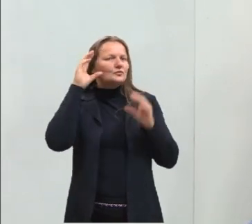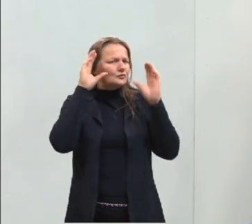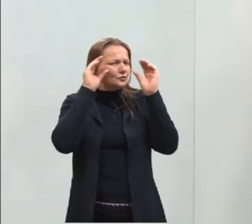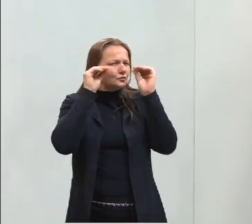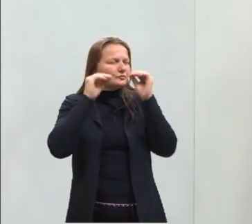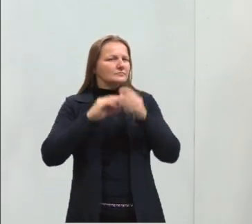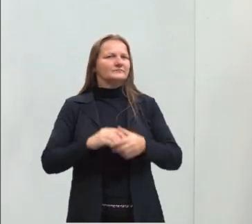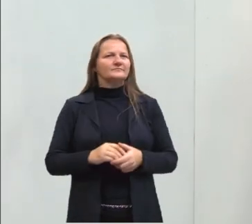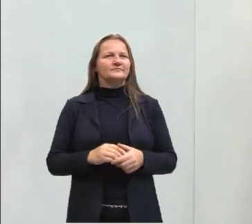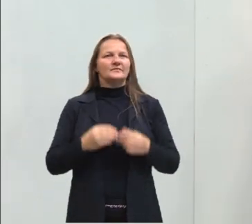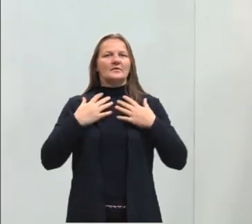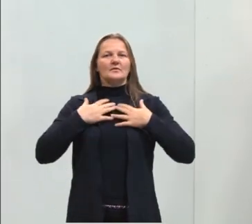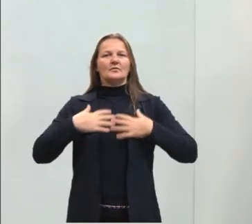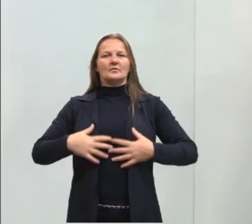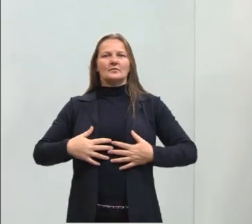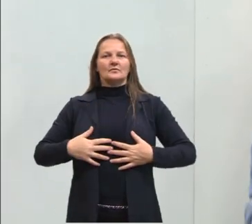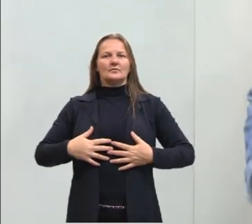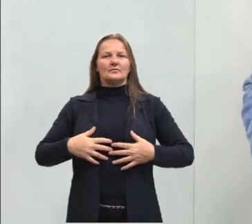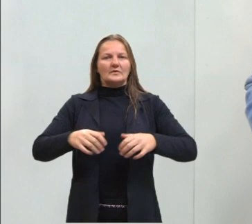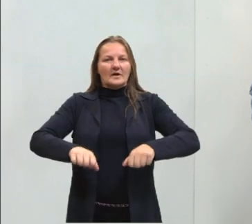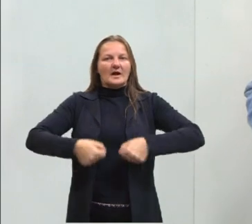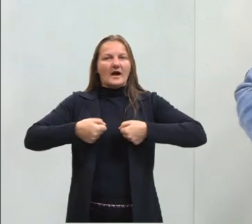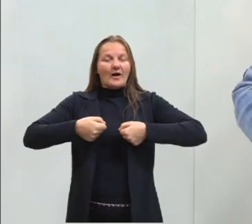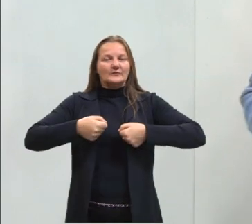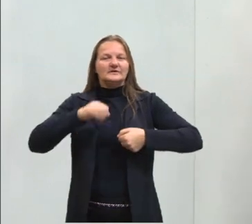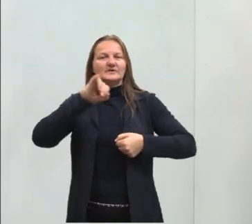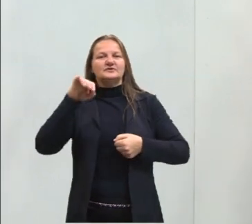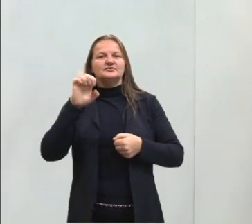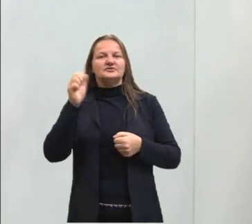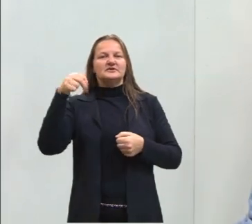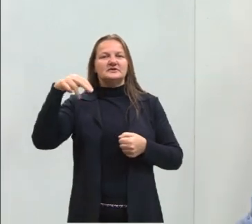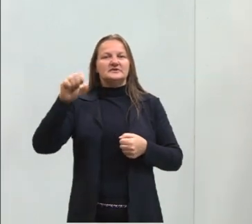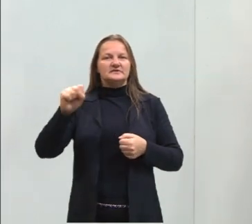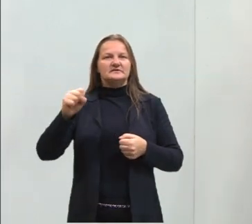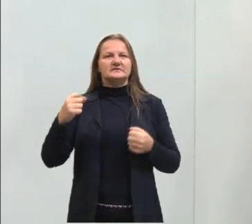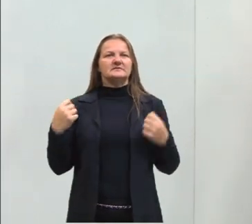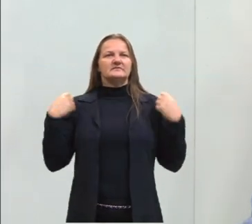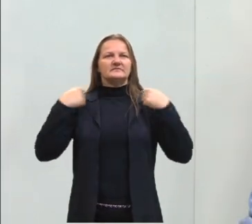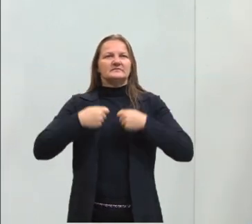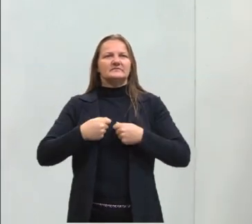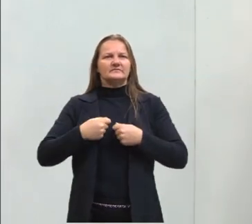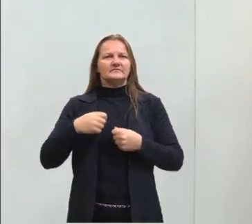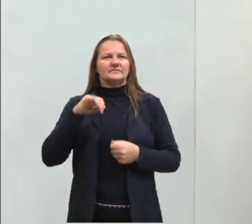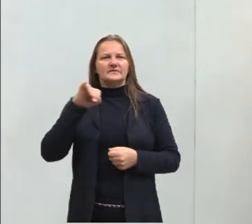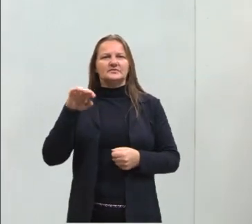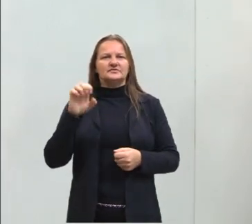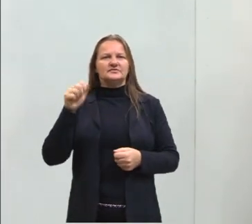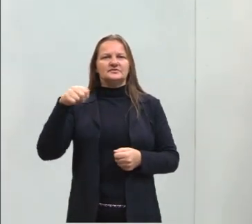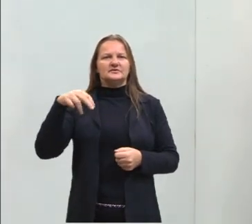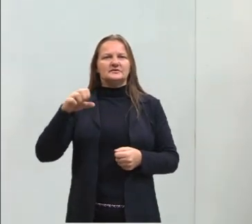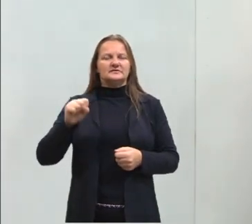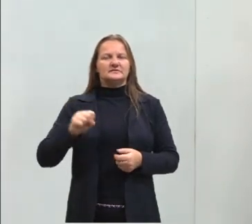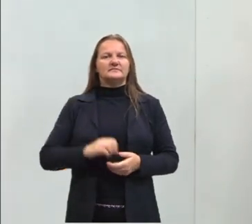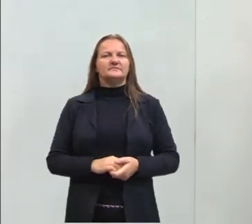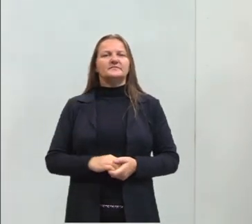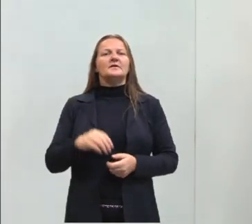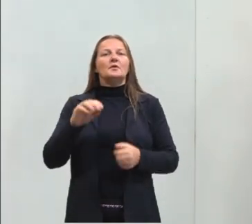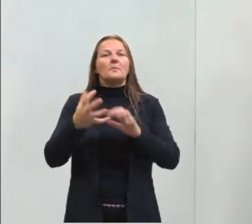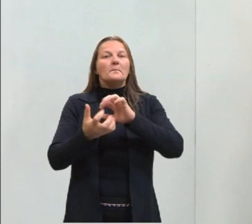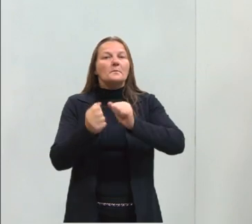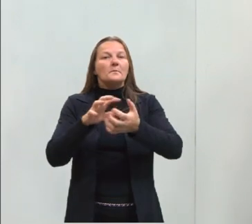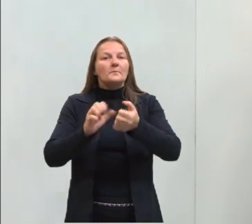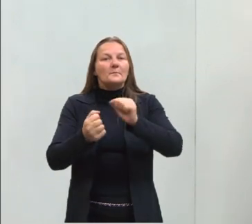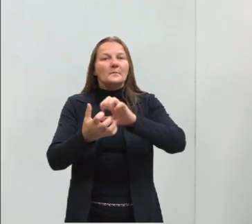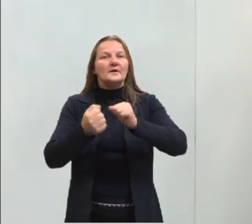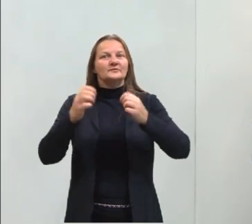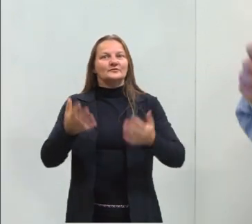e visto aqui uma calça jeans, uma camiseta em jeans claro também. Sou professor de artes e vou trabalhar